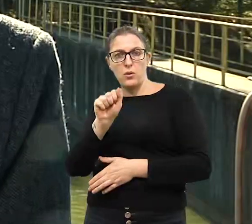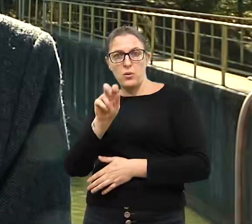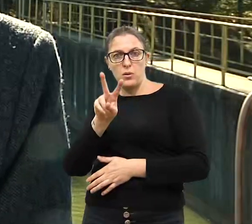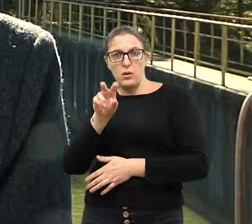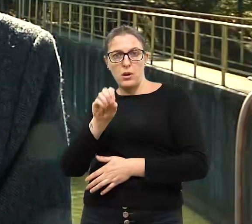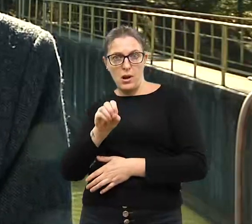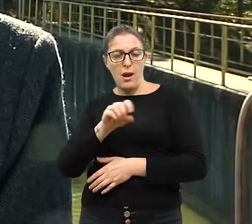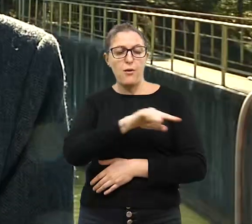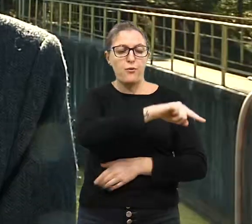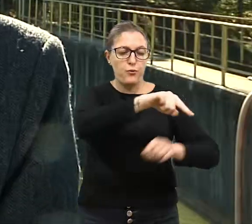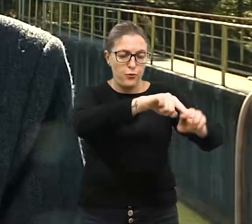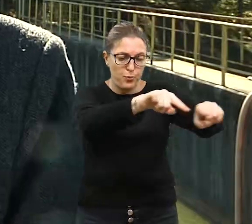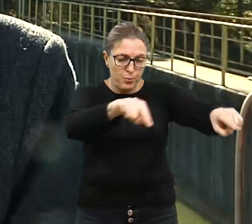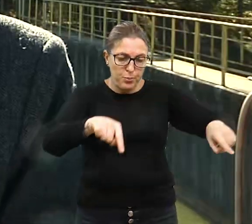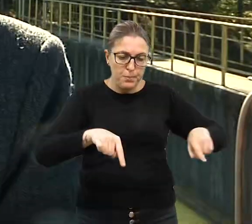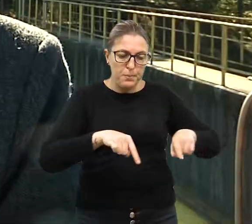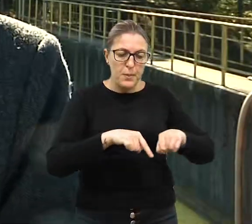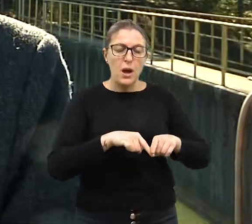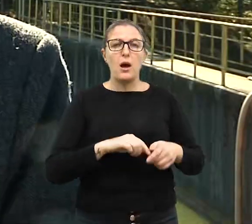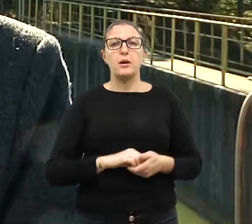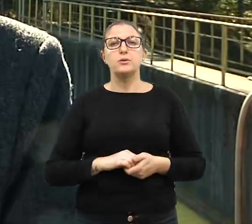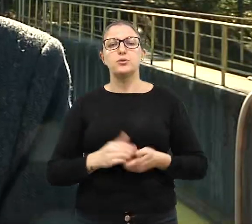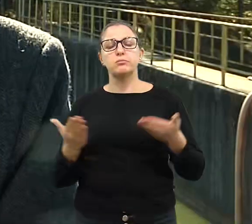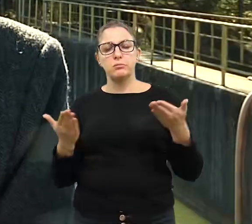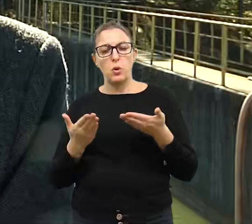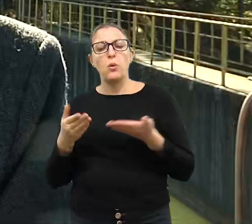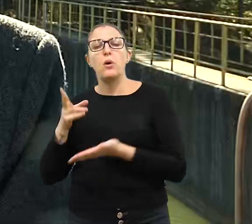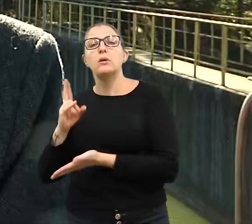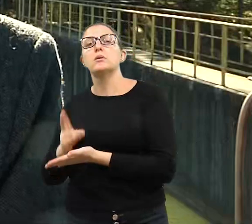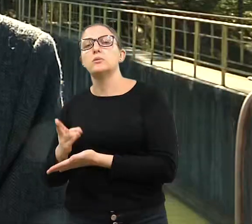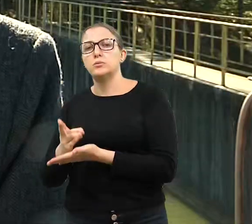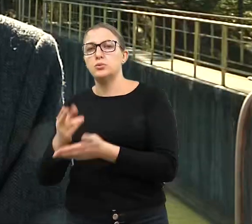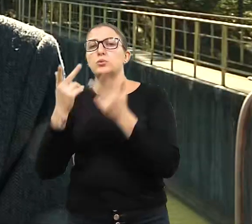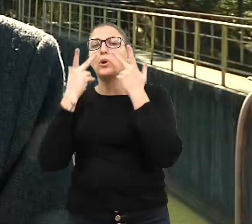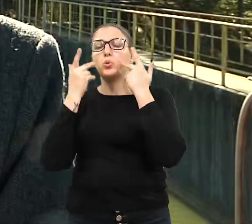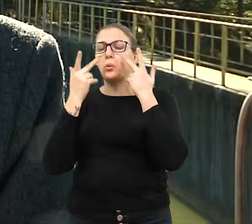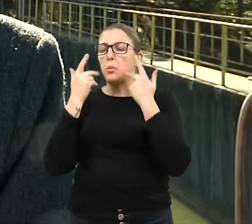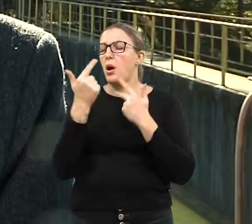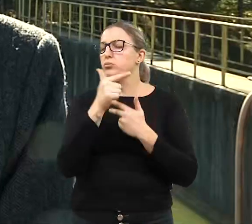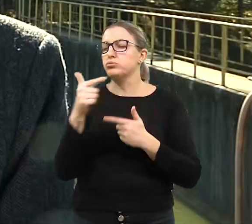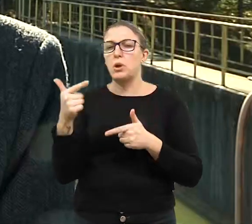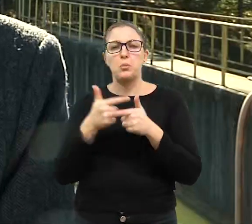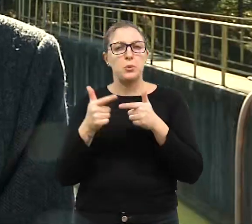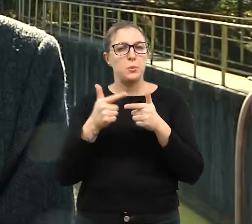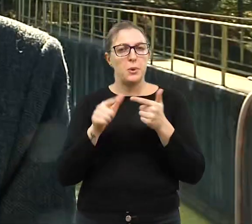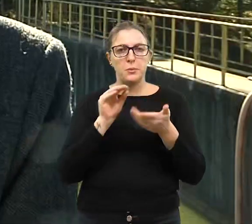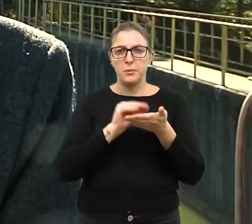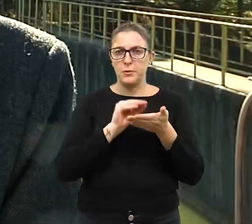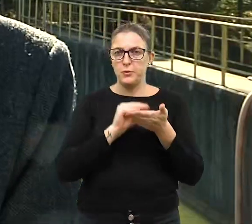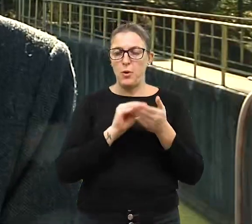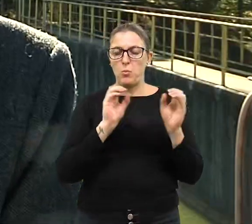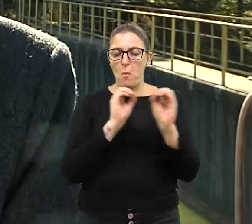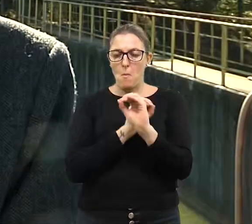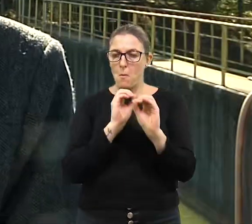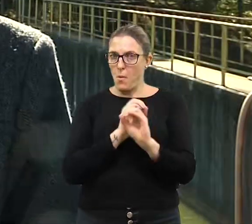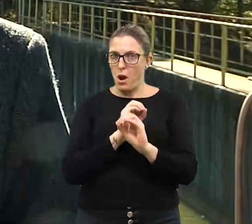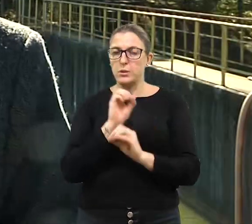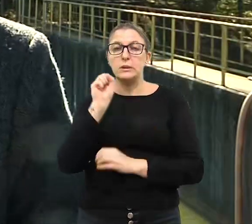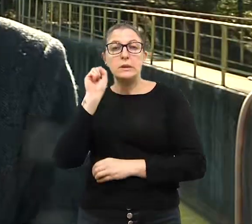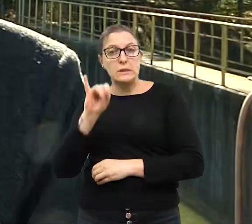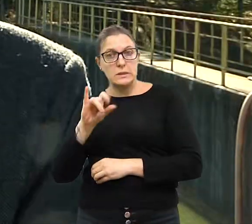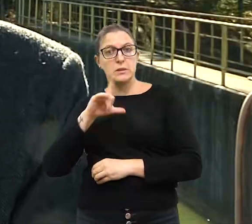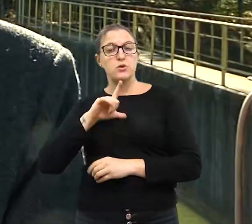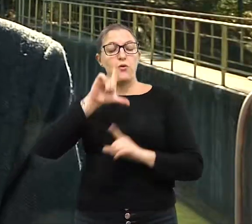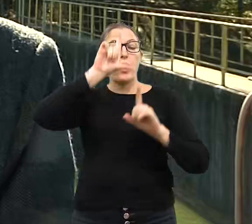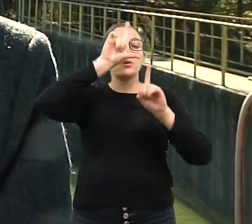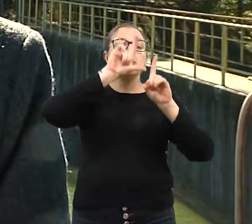rio Cravo. Então, ela está se mantendo normalmente sem problema nenhum. Sempre que houver uma baixa de até